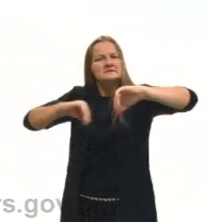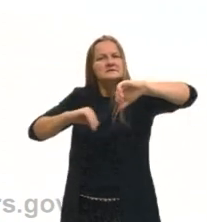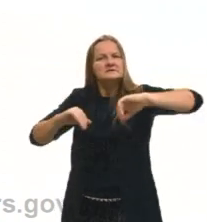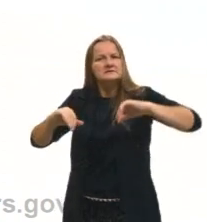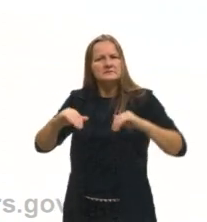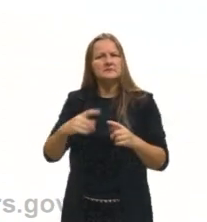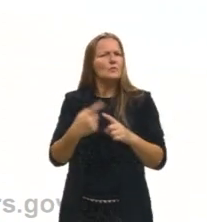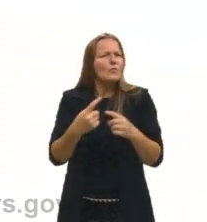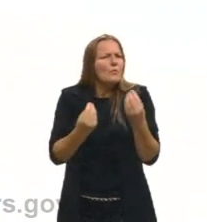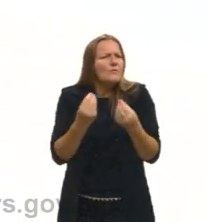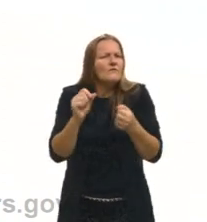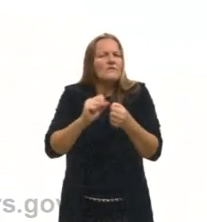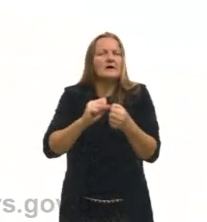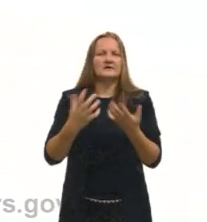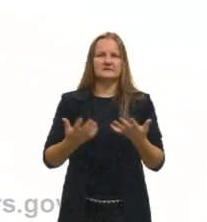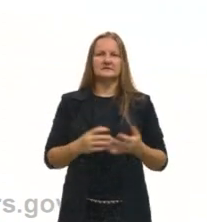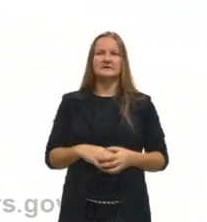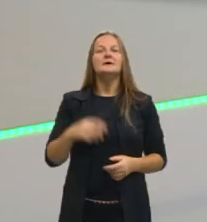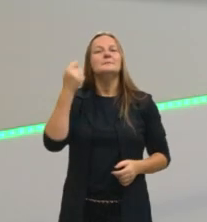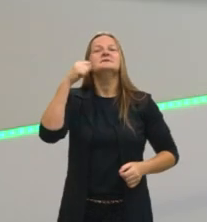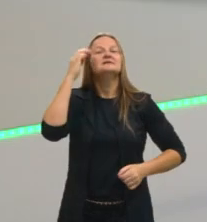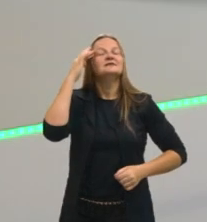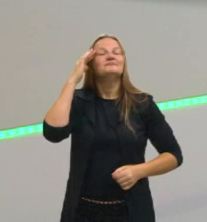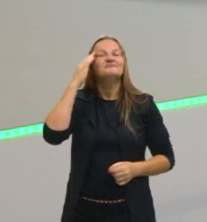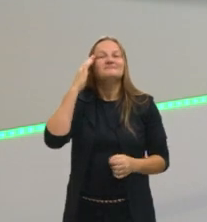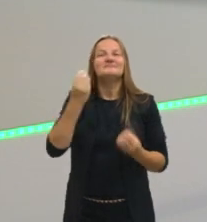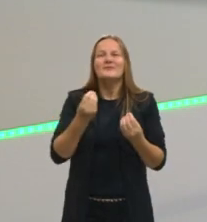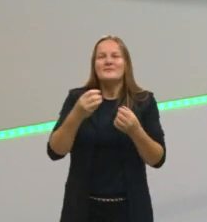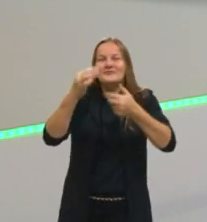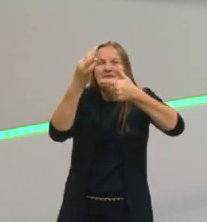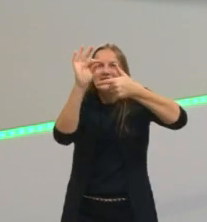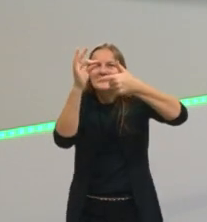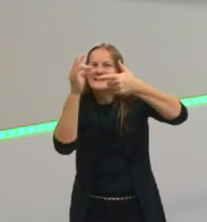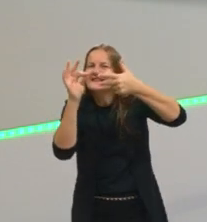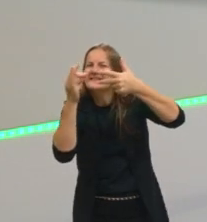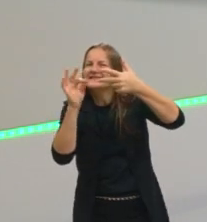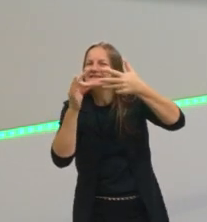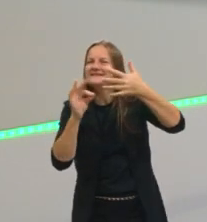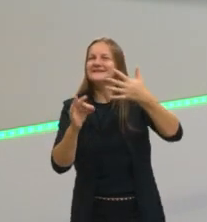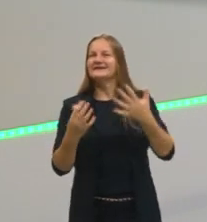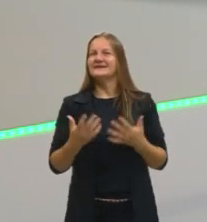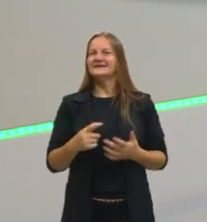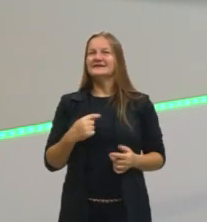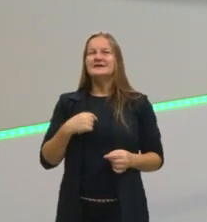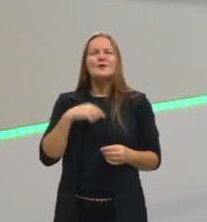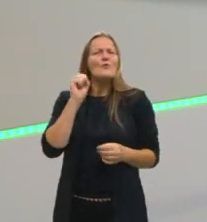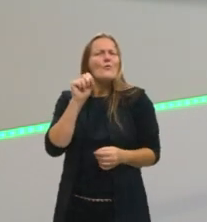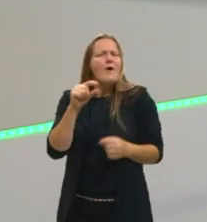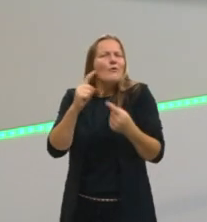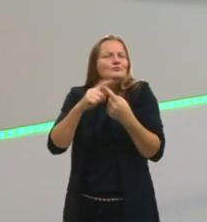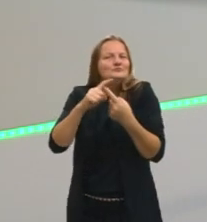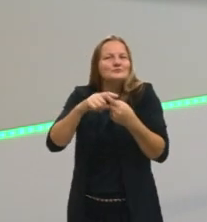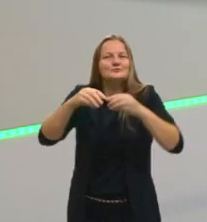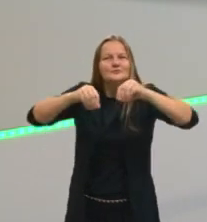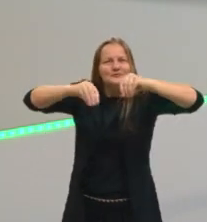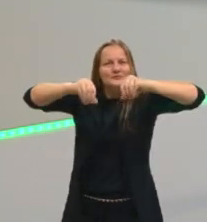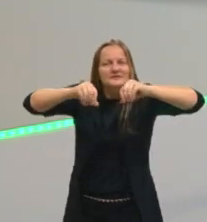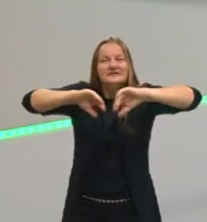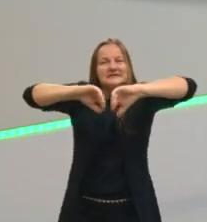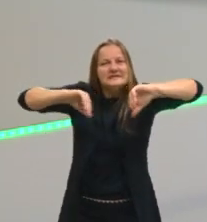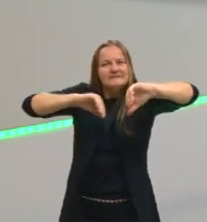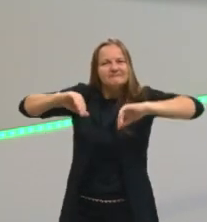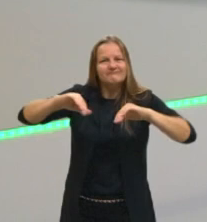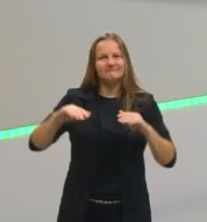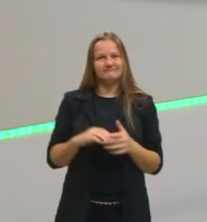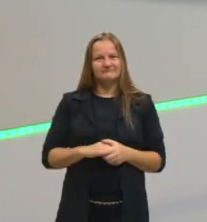separação, a gente tem que entender alguns detalhes, como que tipo de substância eu vou separar, tá?